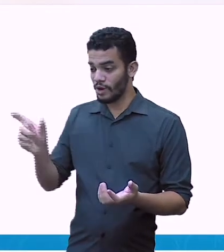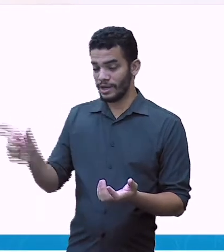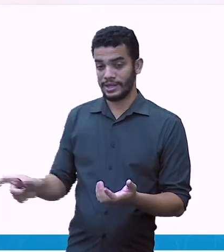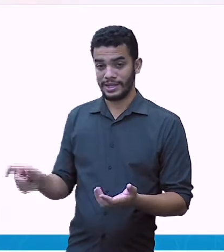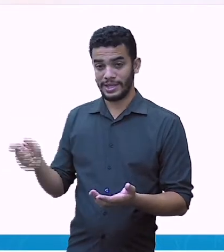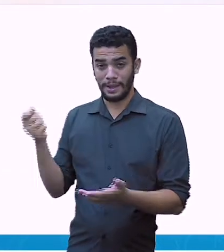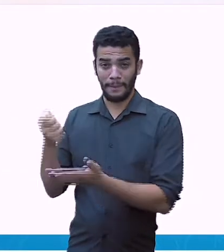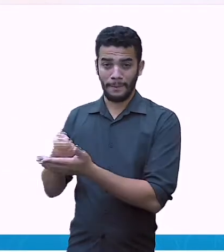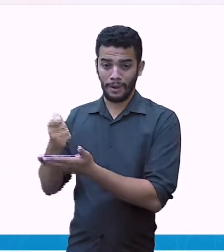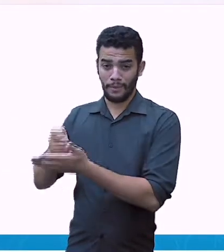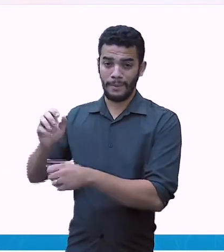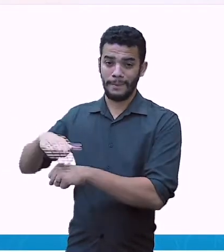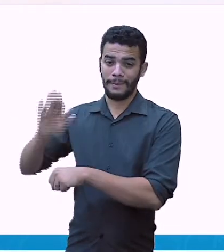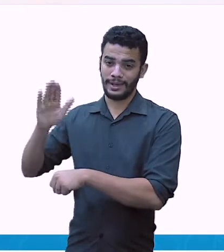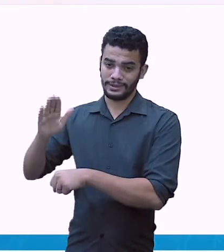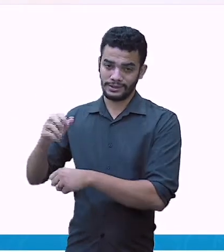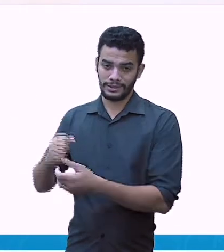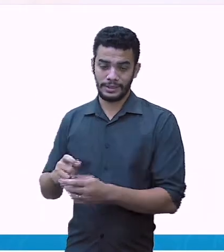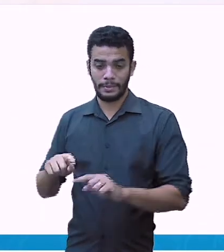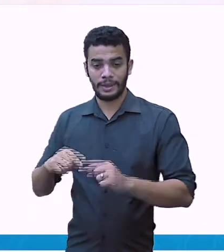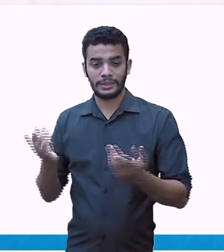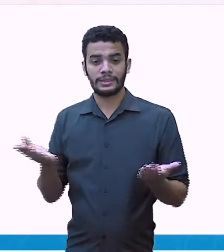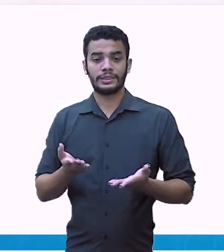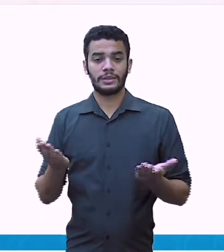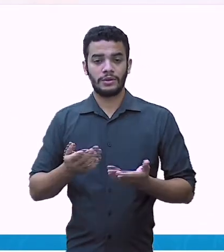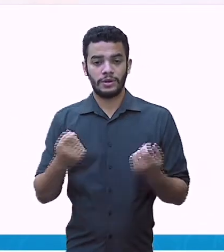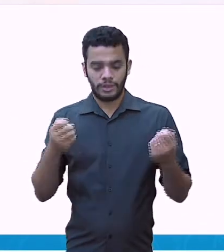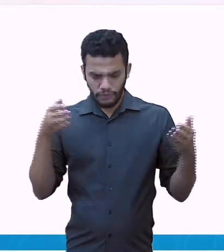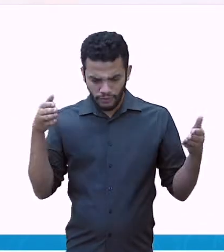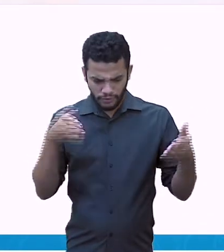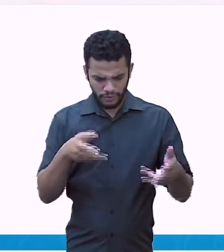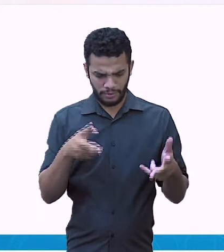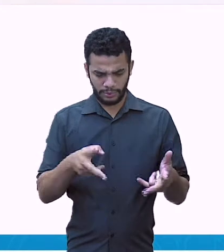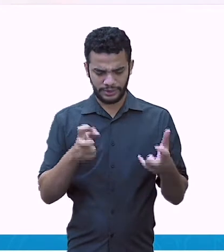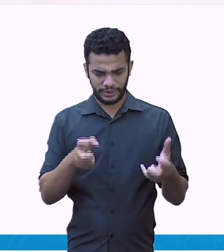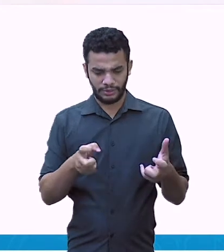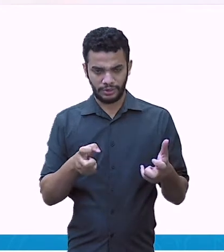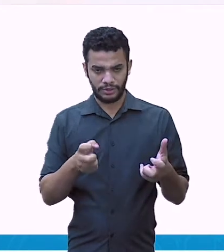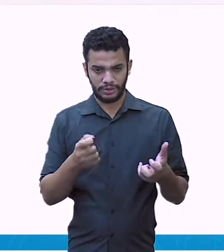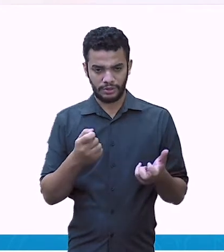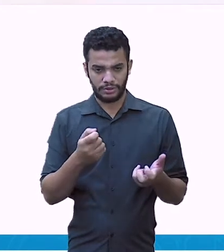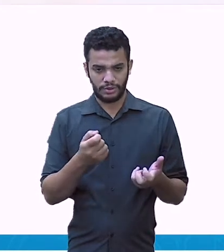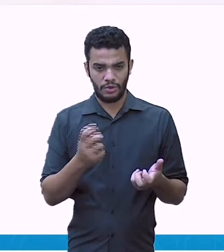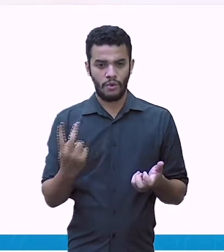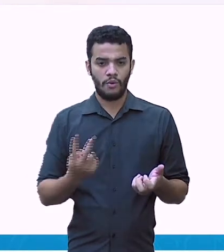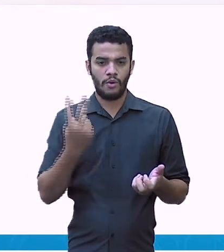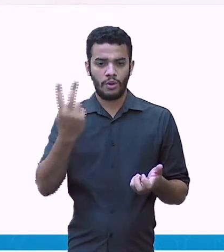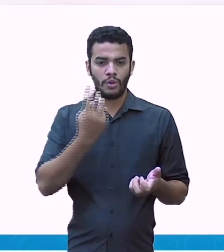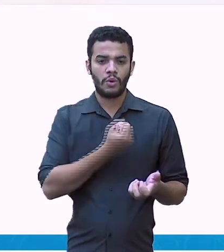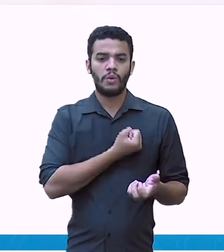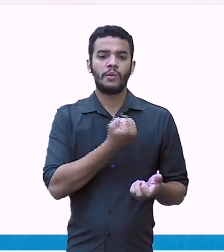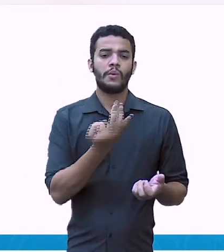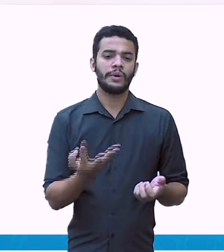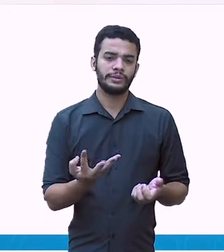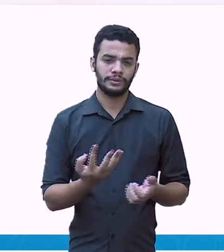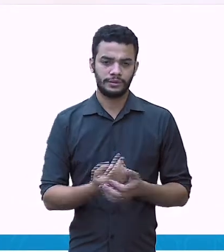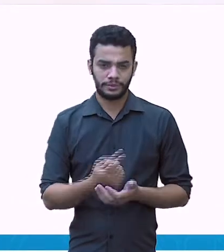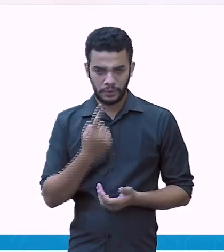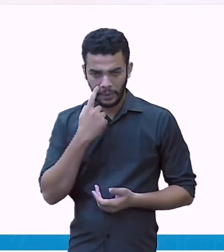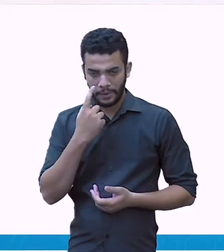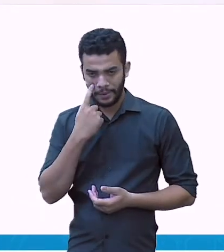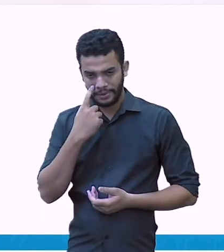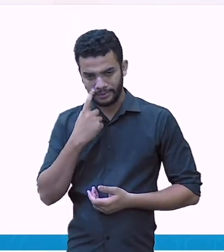saber quanto Ana gastou. Então, eu vou olhar aqui o valor do milkshake, que é